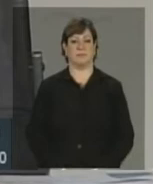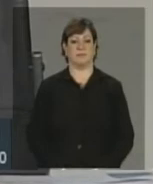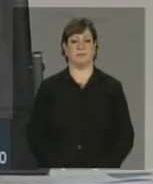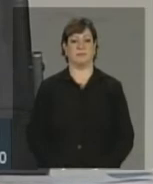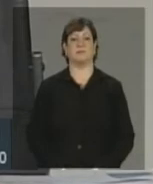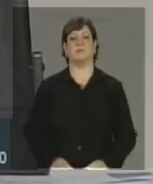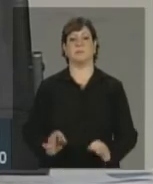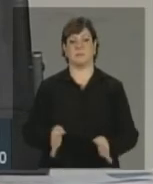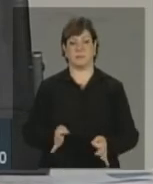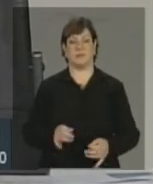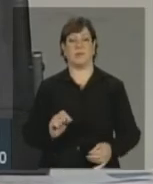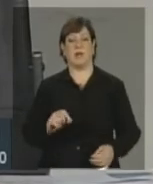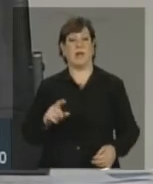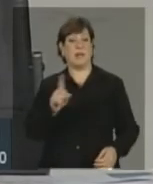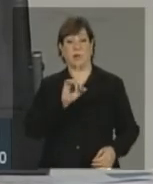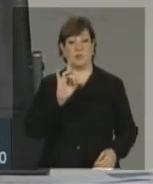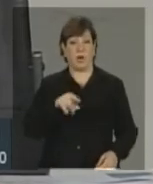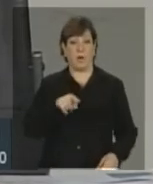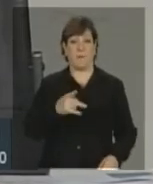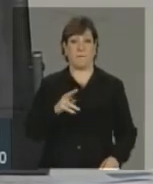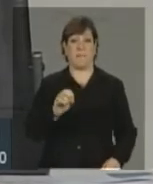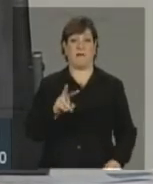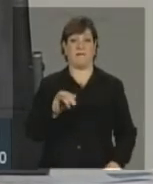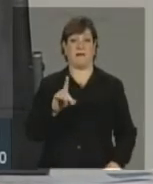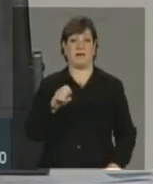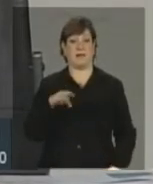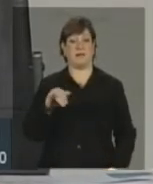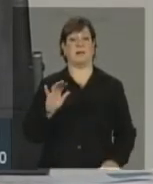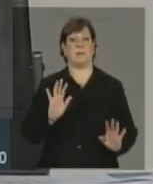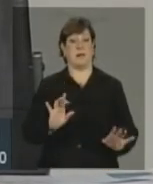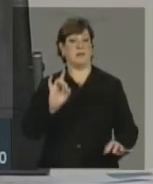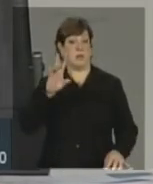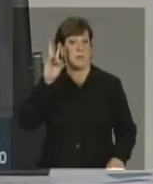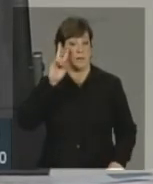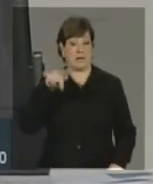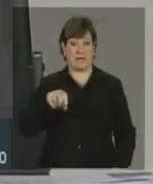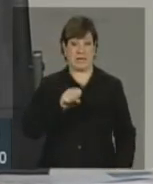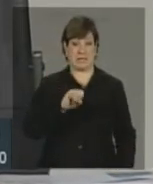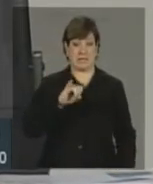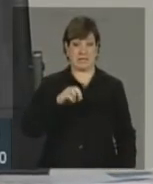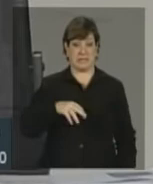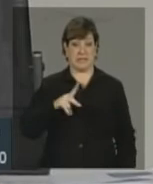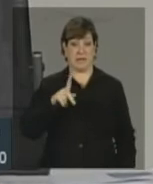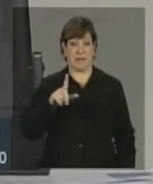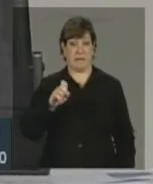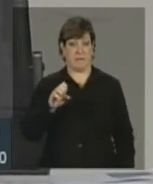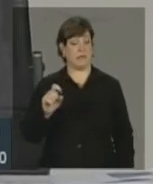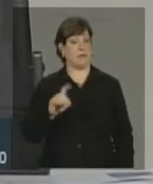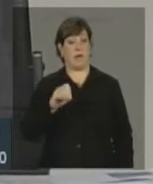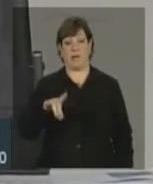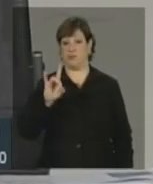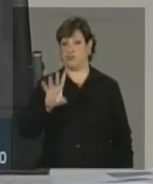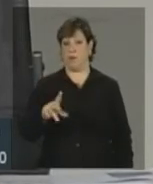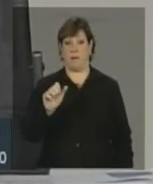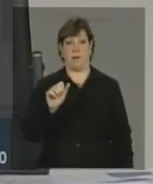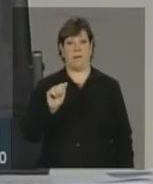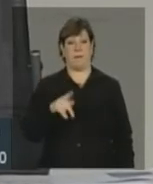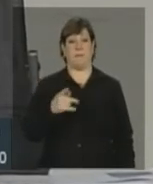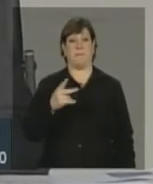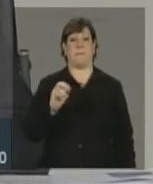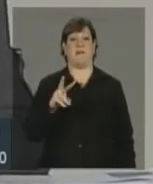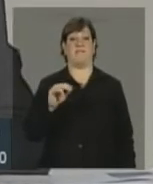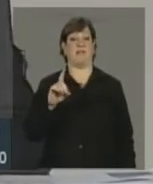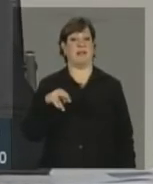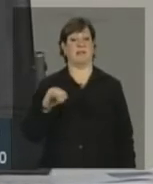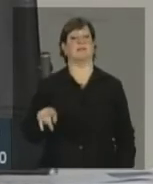para o aumento do superávit. Não só a previdência, o simples, só para lembrar, o simples não é só a previdência. E isso na receita do Tesouro